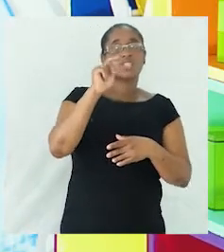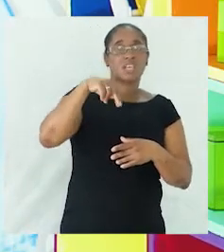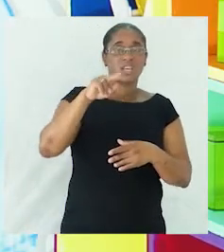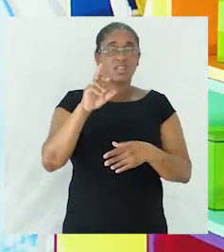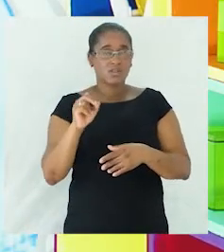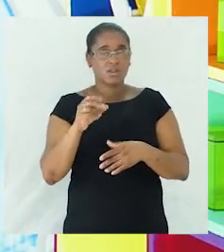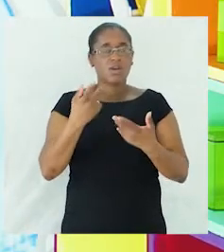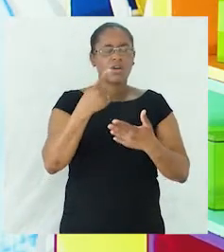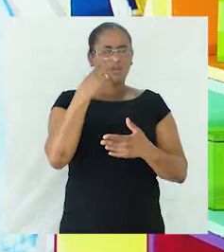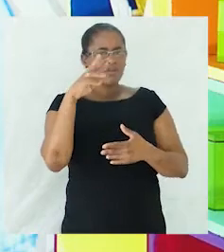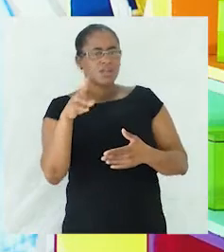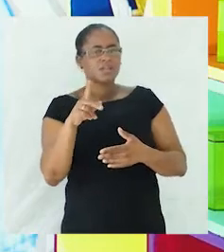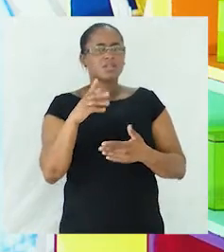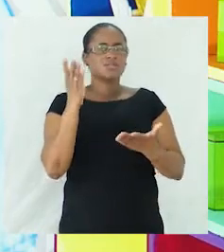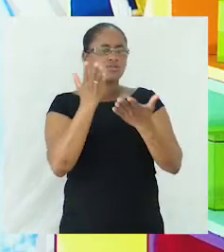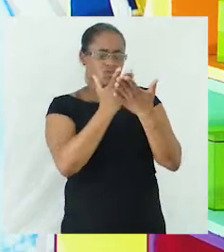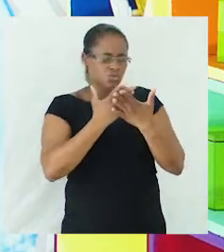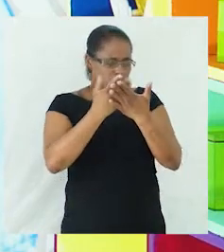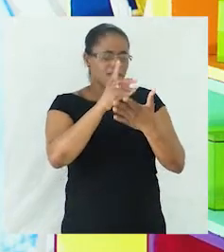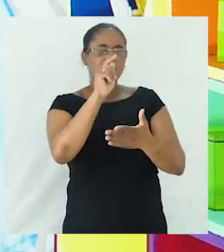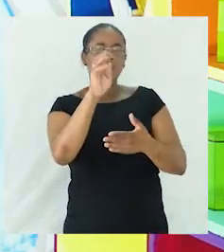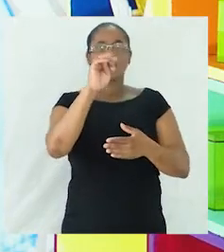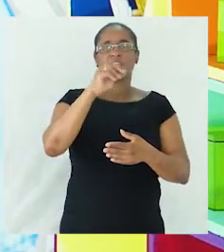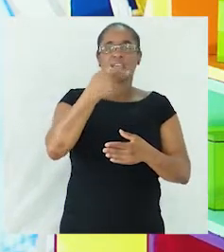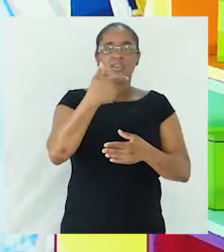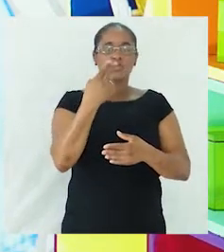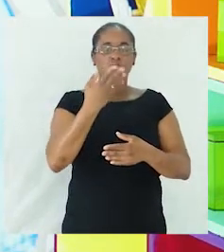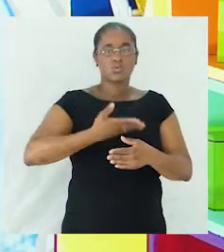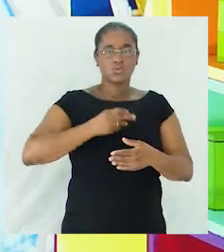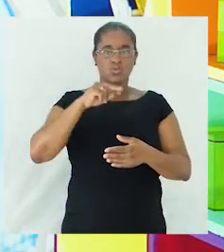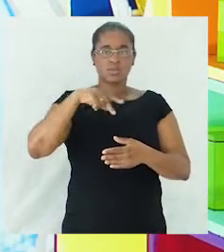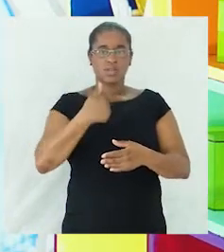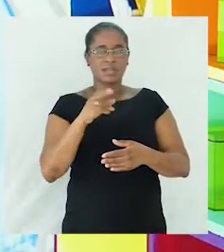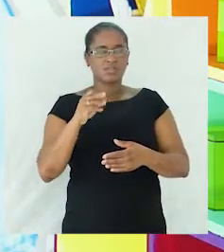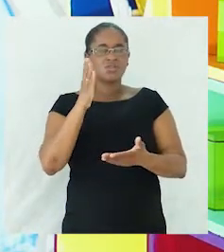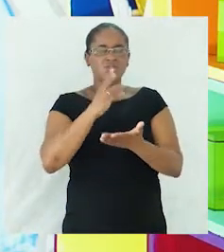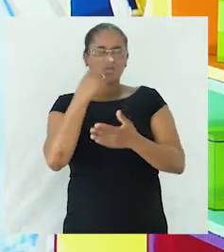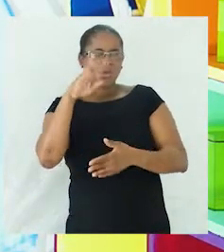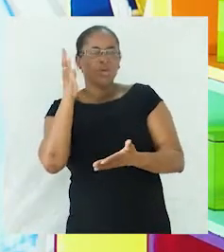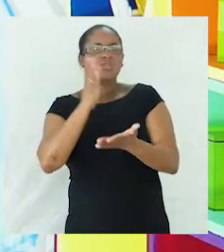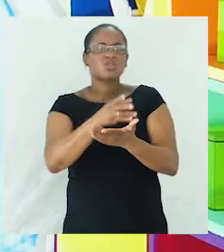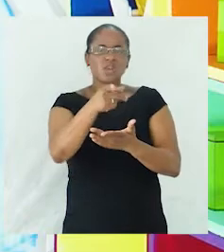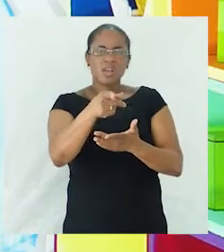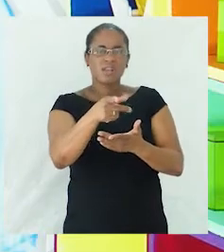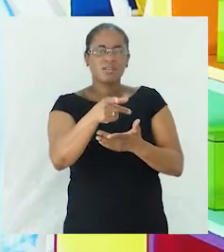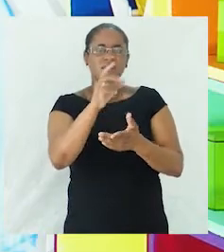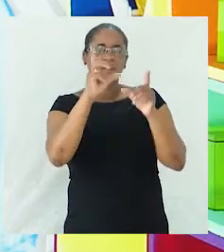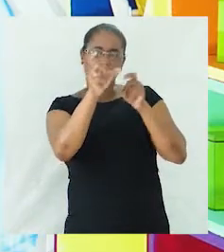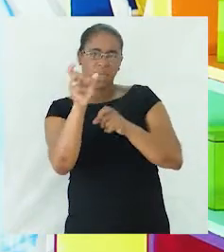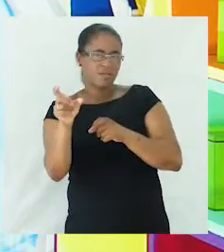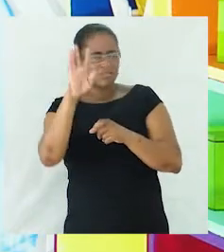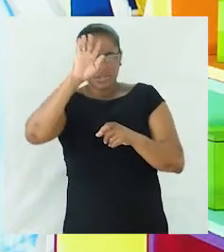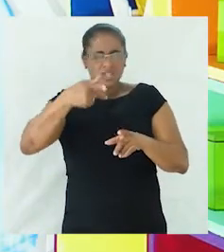Estudante. Se vocês virem só estudante, vocês não conseguem perceber se se trata de alguém do sexo feminino ou do sexo